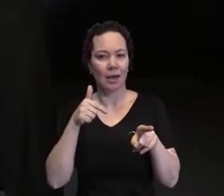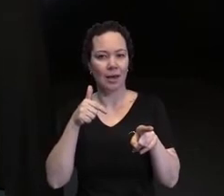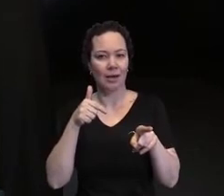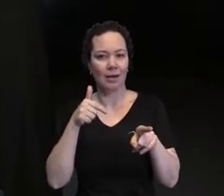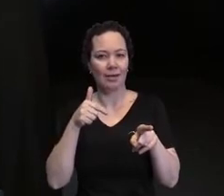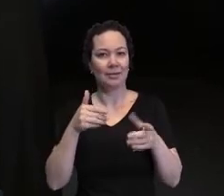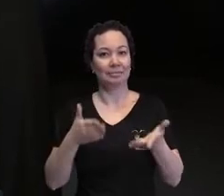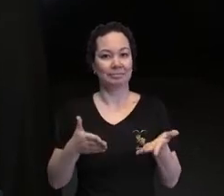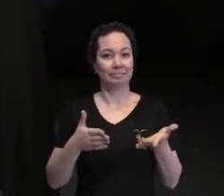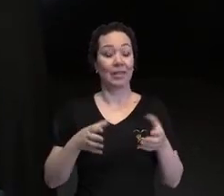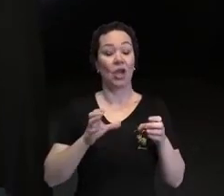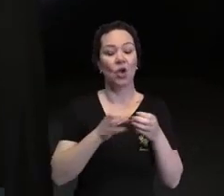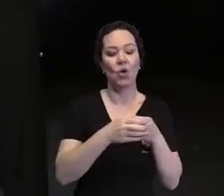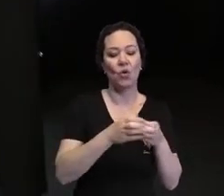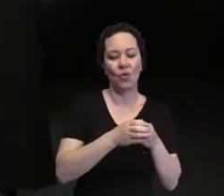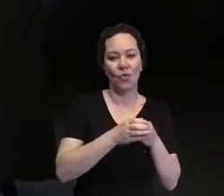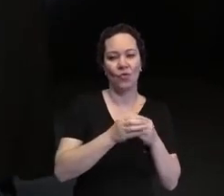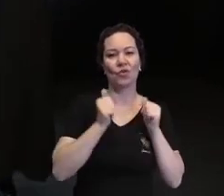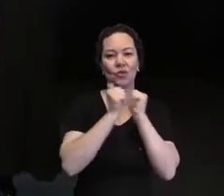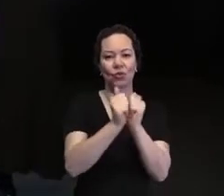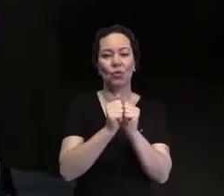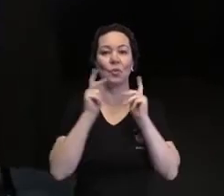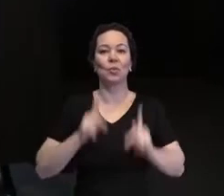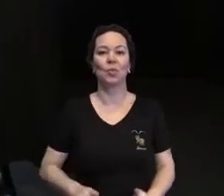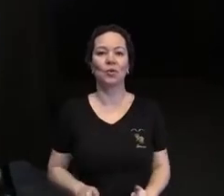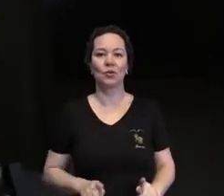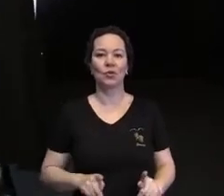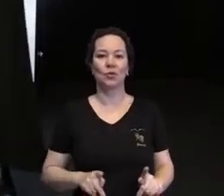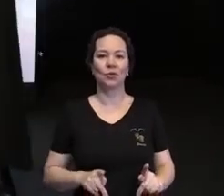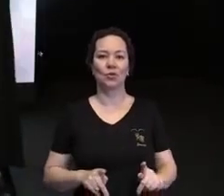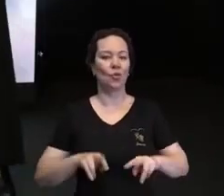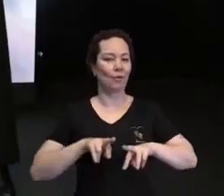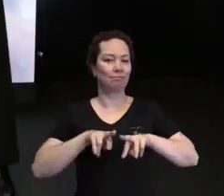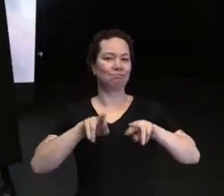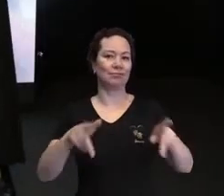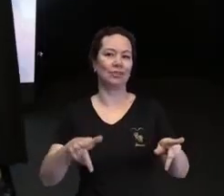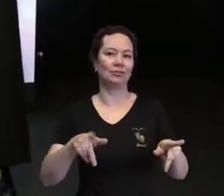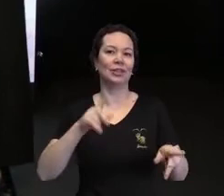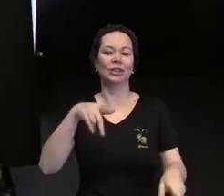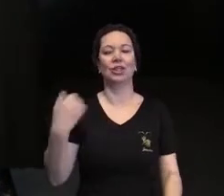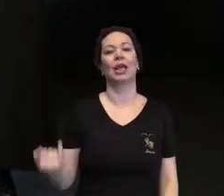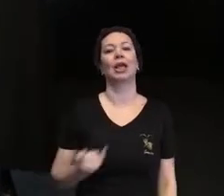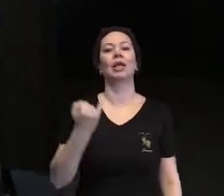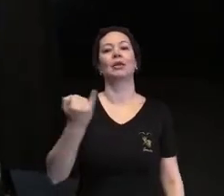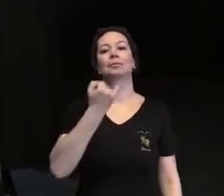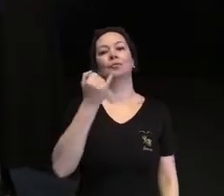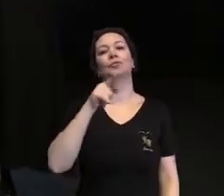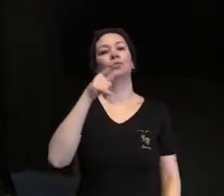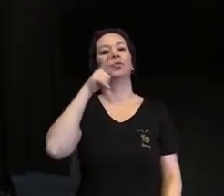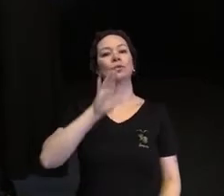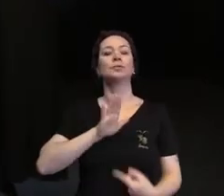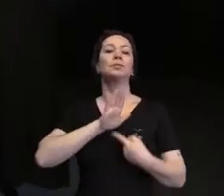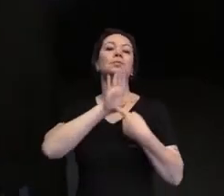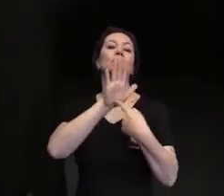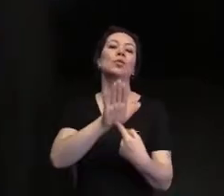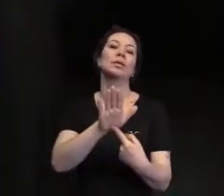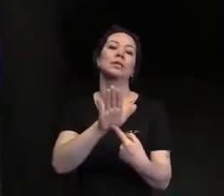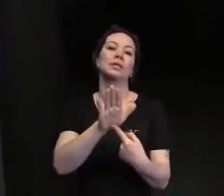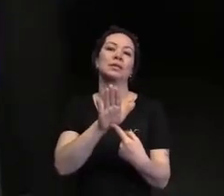E conviver com pessoas diferentes é a grande maneira da gente poder estar trazendo esse